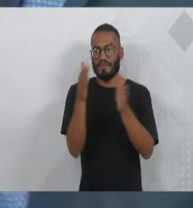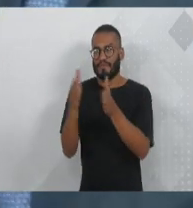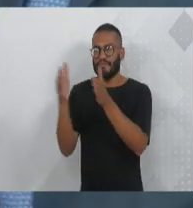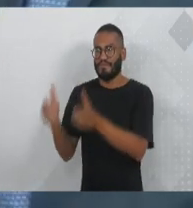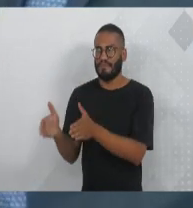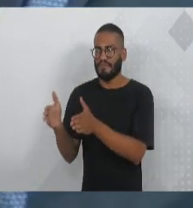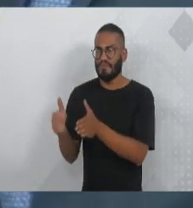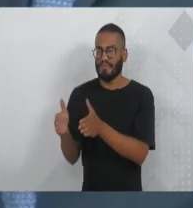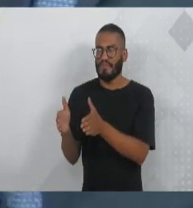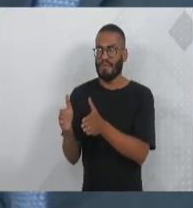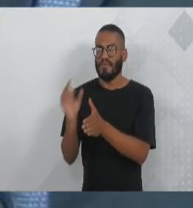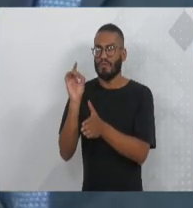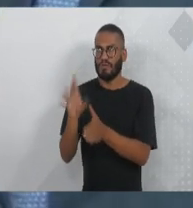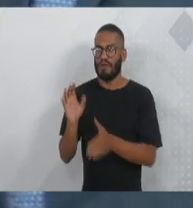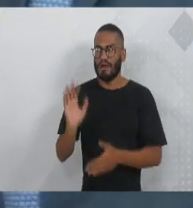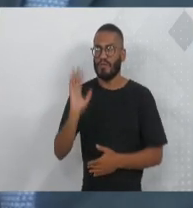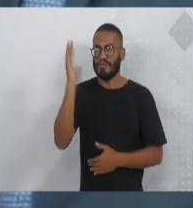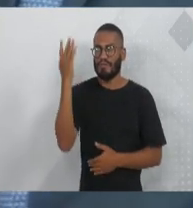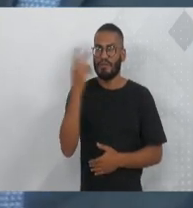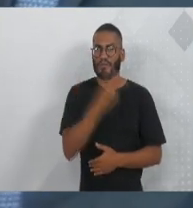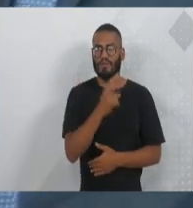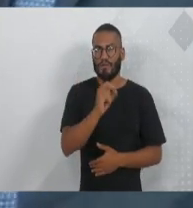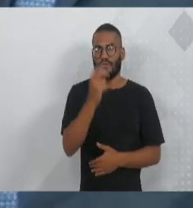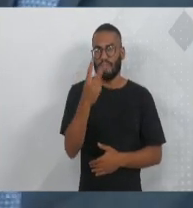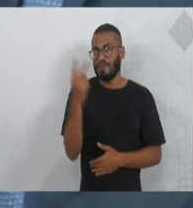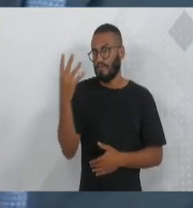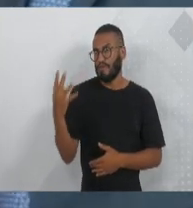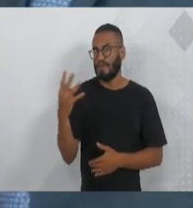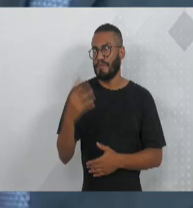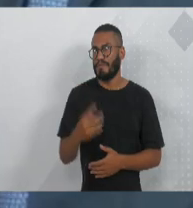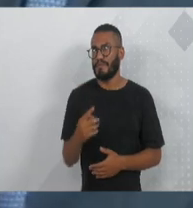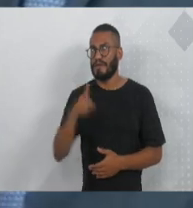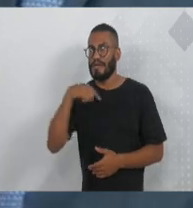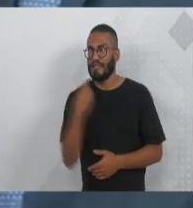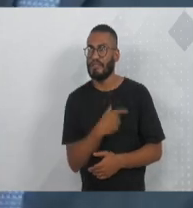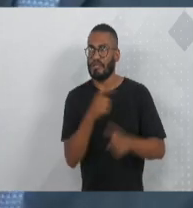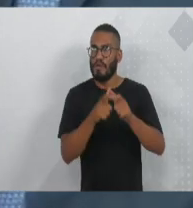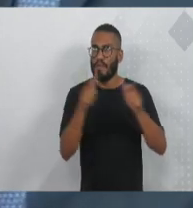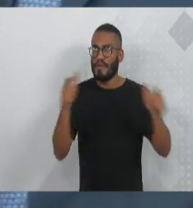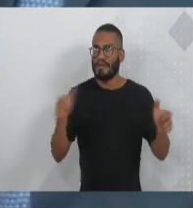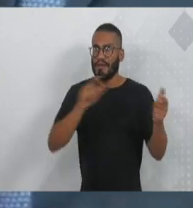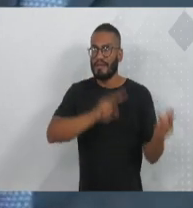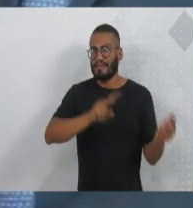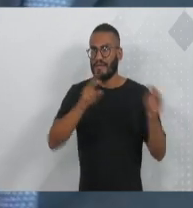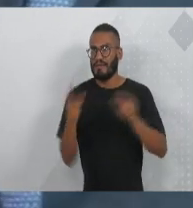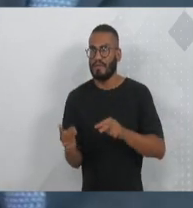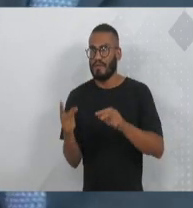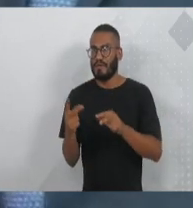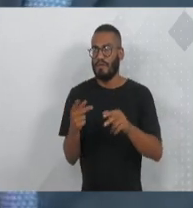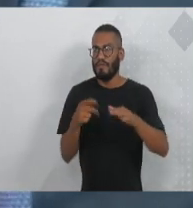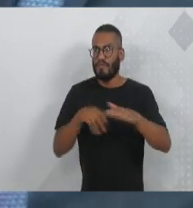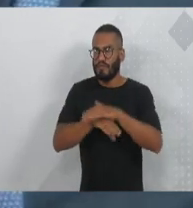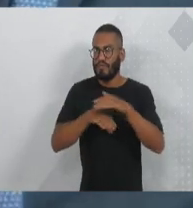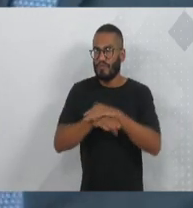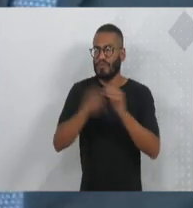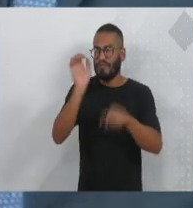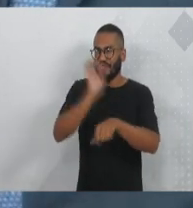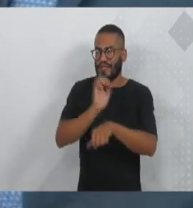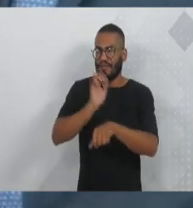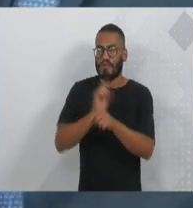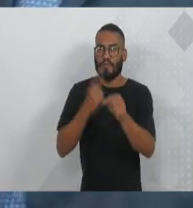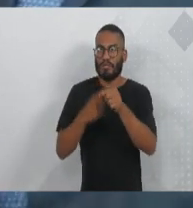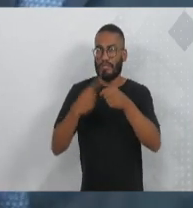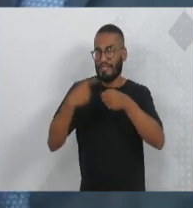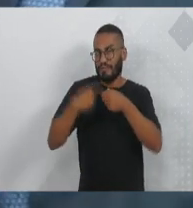compensação que somente ocorreria em 2024. E vamos aumentar as transferências ao fundo de participação dos Estados e dos